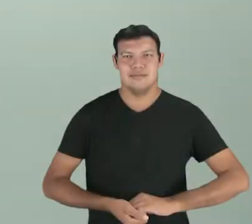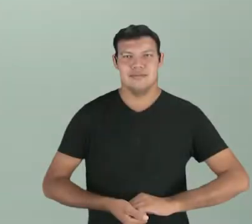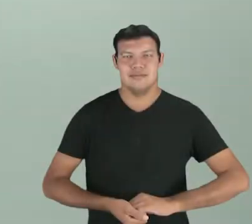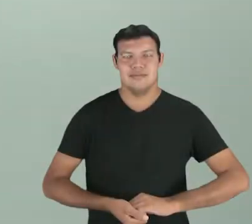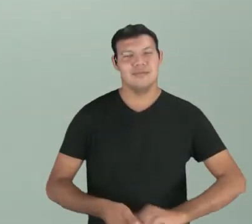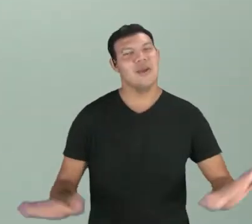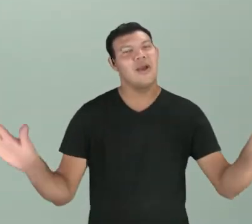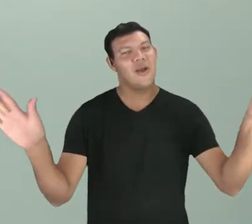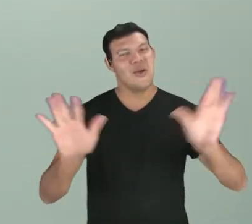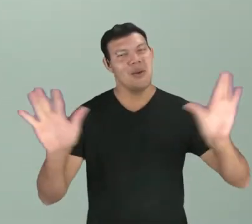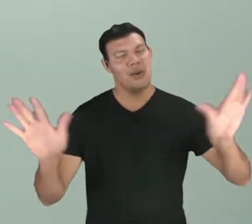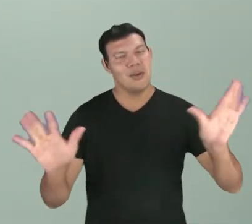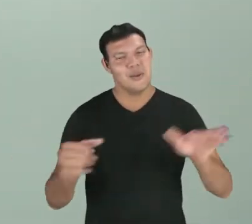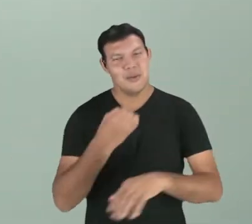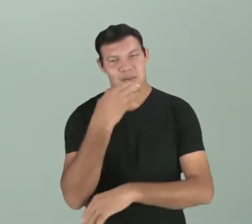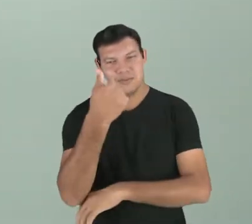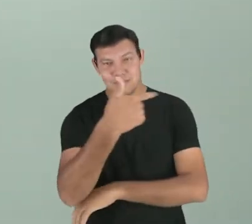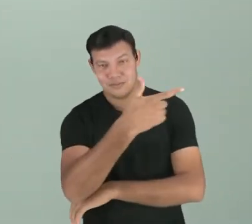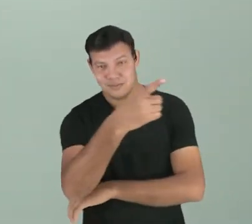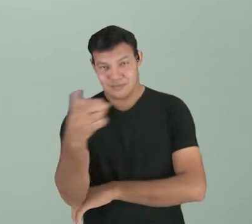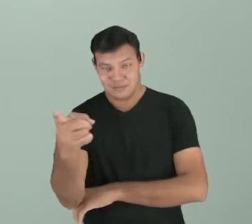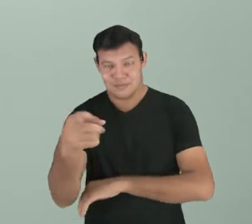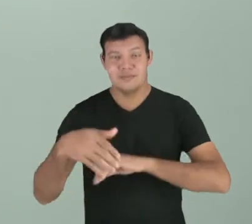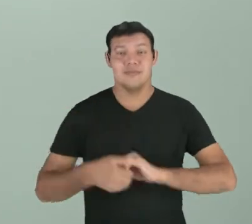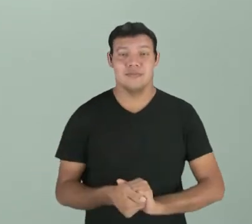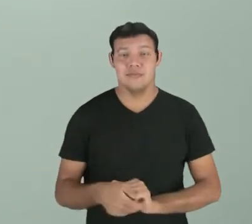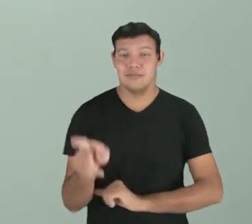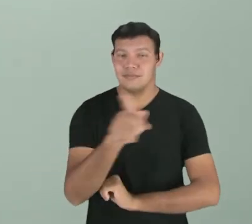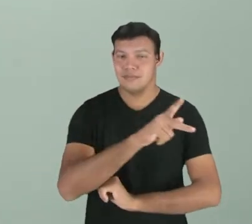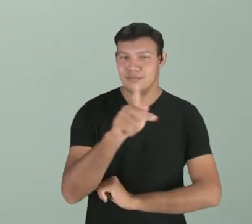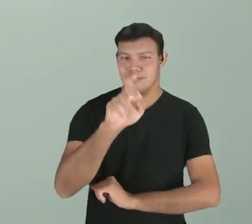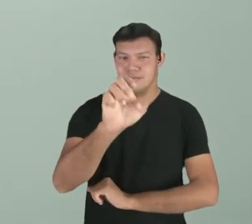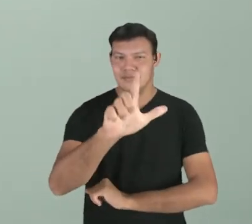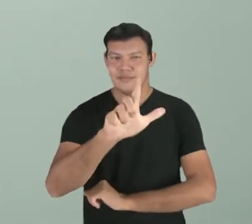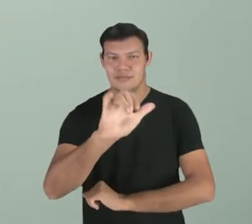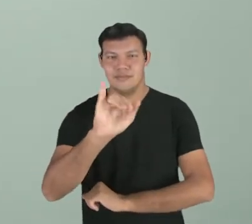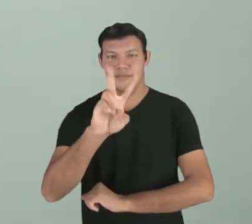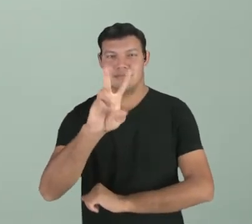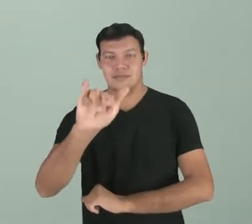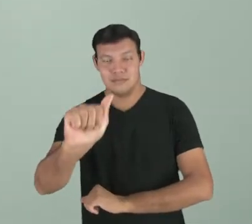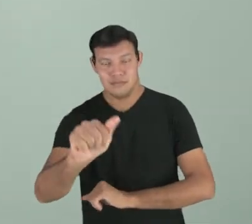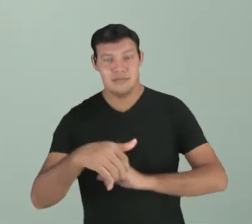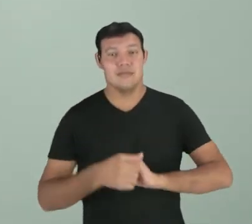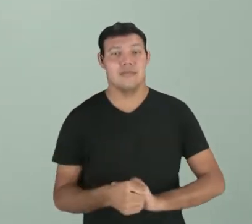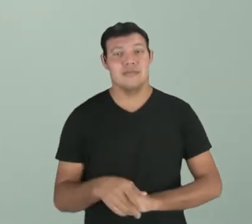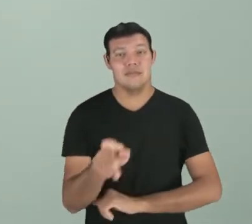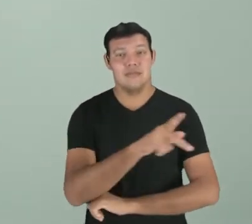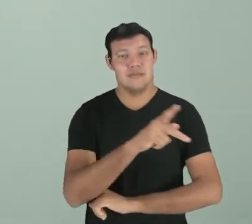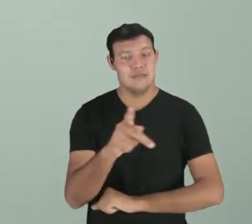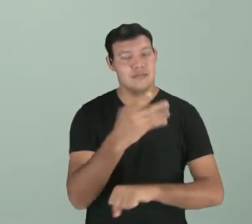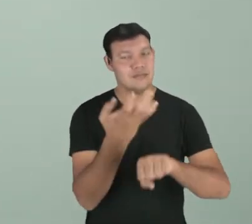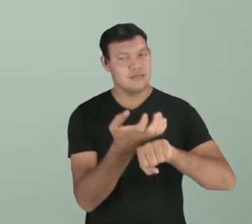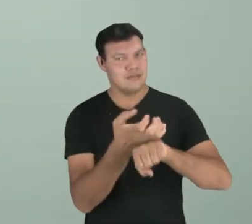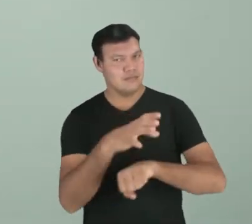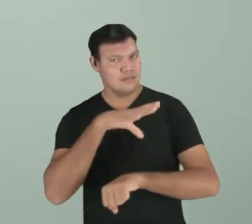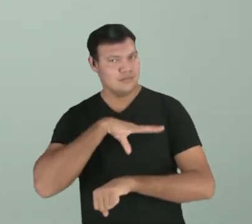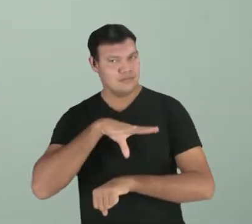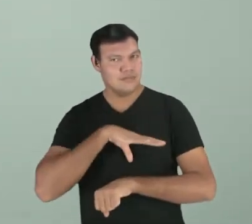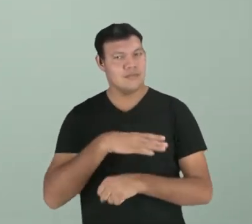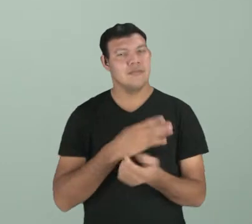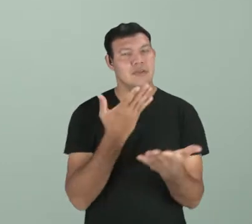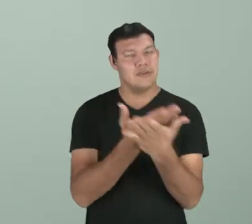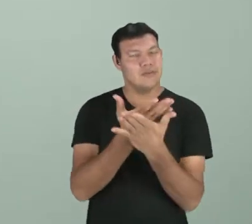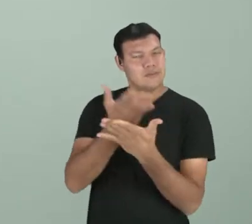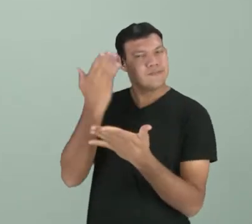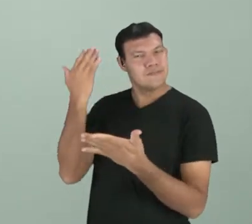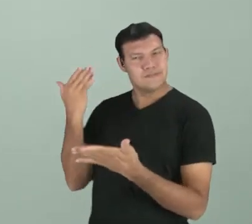Olá pessoal, tudo bem com vocês? Eu sou a professora Elívia Soares, professora de língua portuguesa. Nas aulas